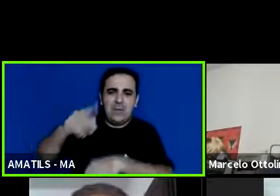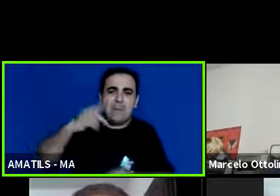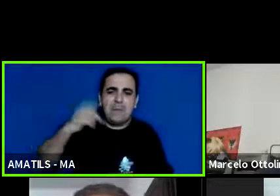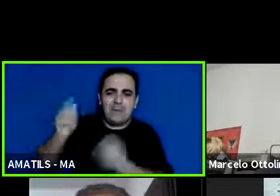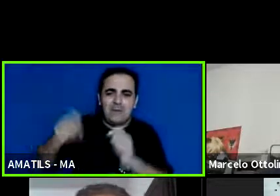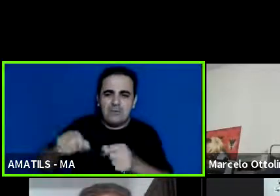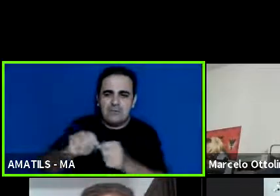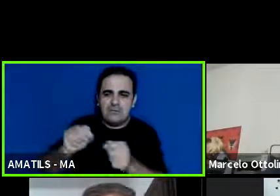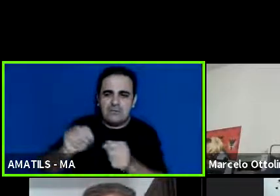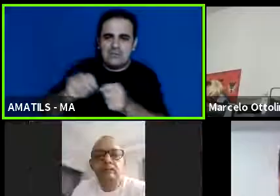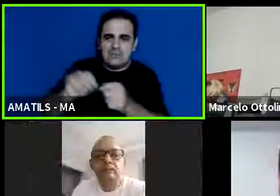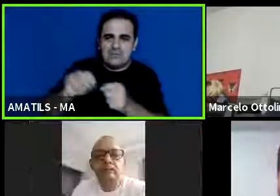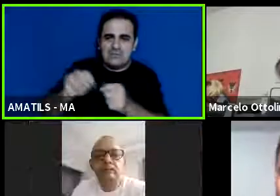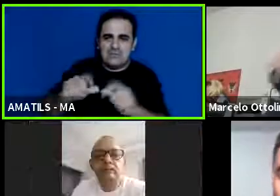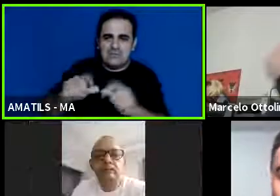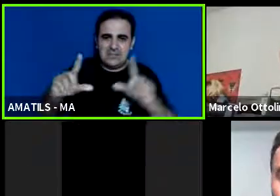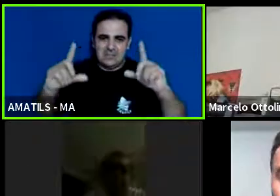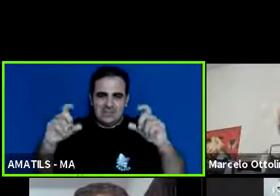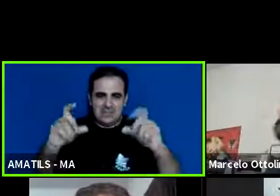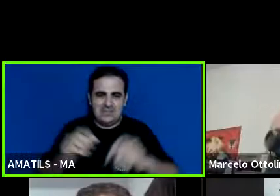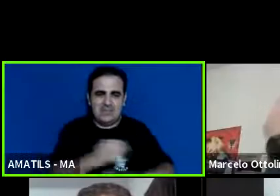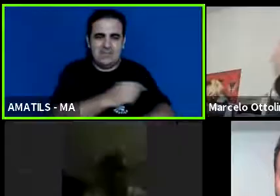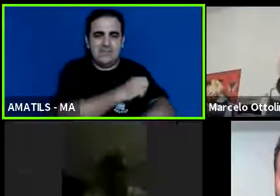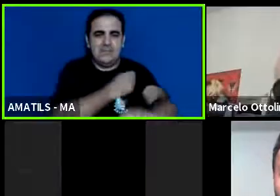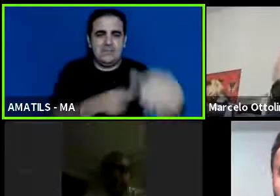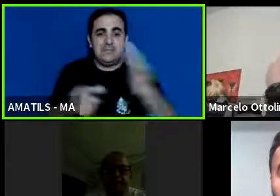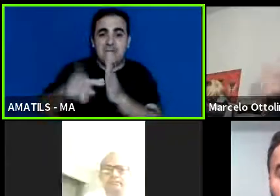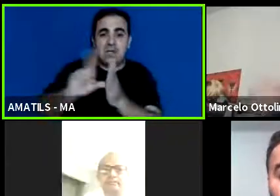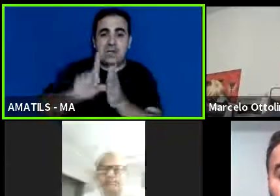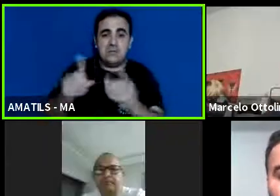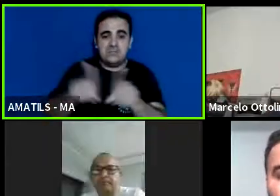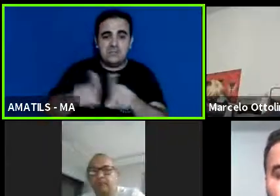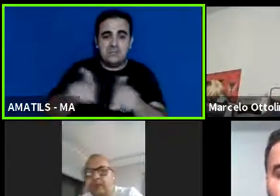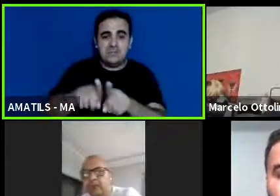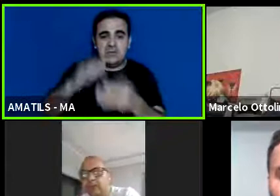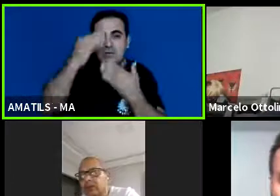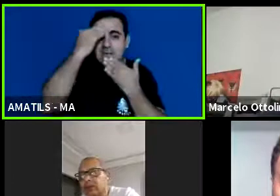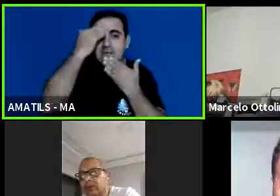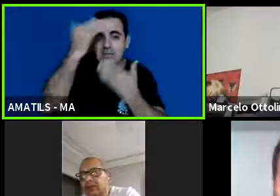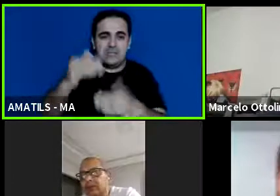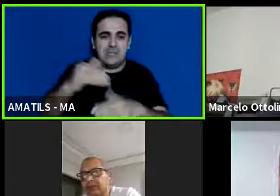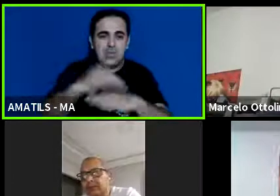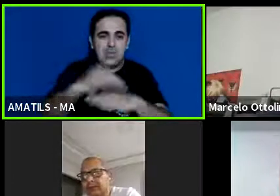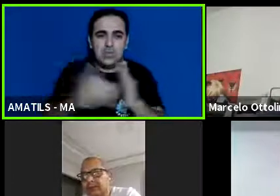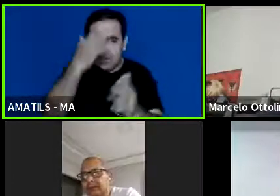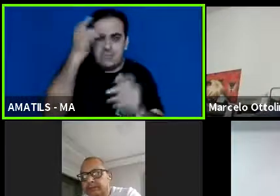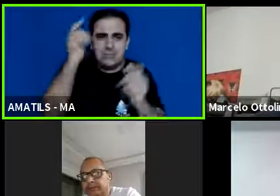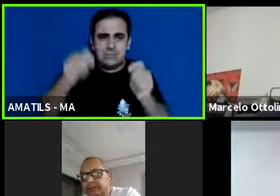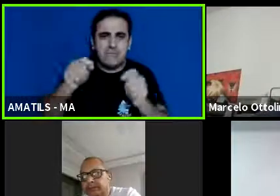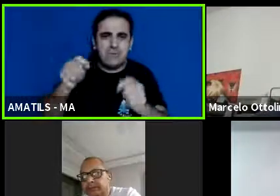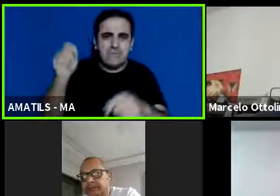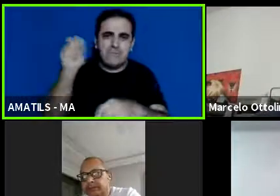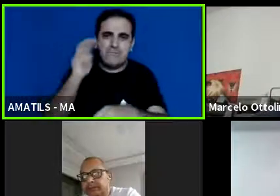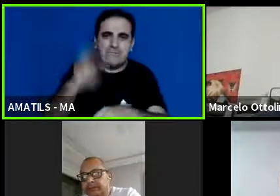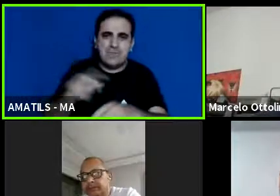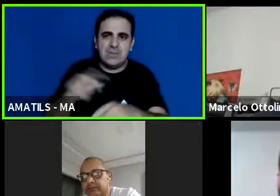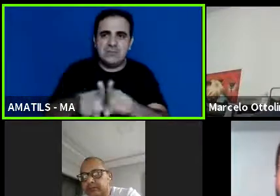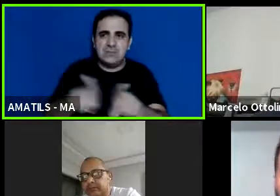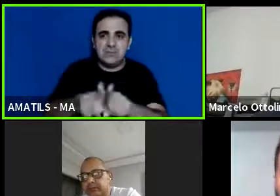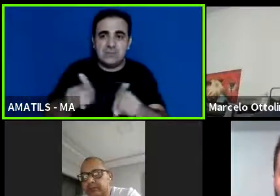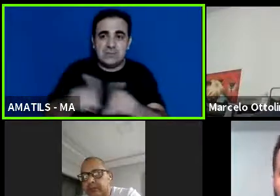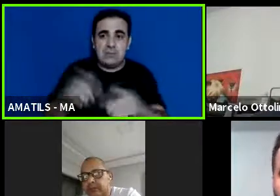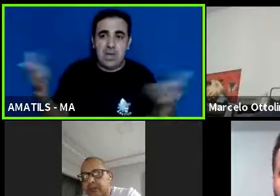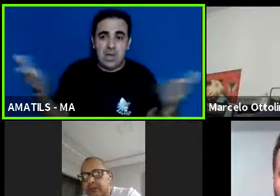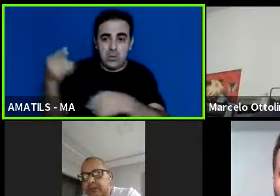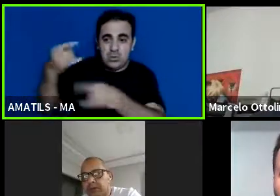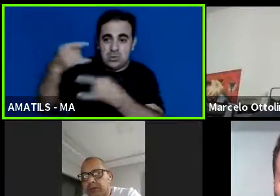antes antes disso só agradecer também as pessoas que irão assistir esta reunião essa